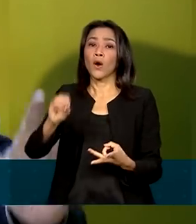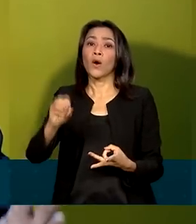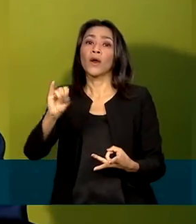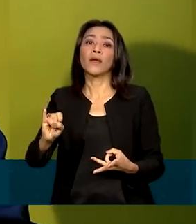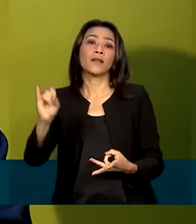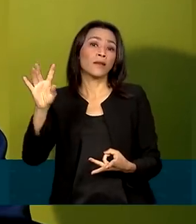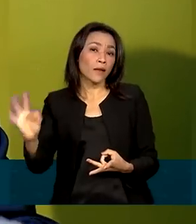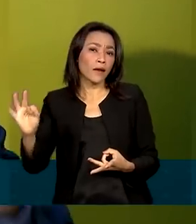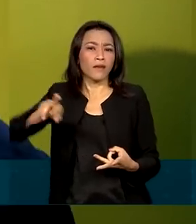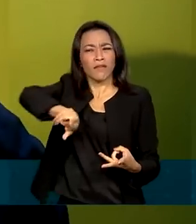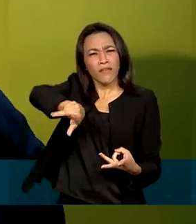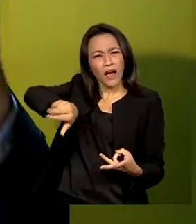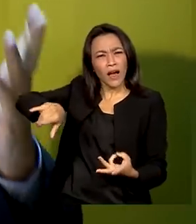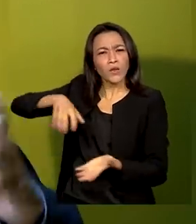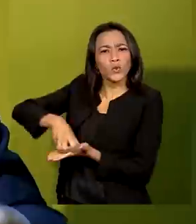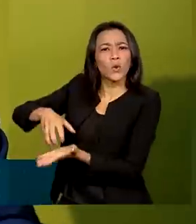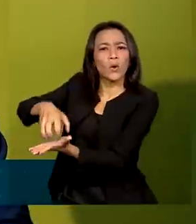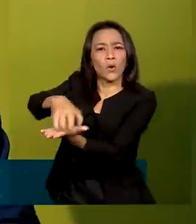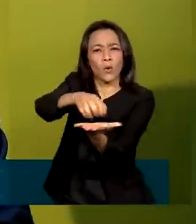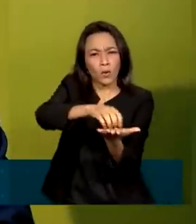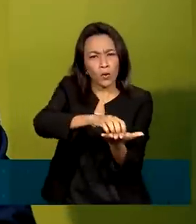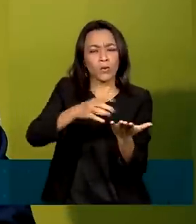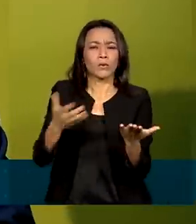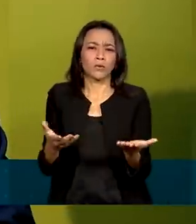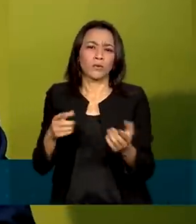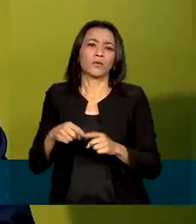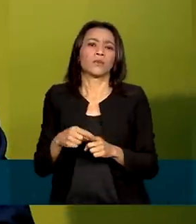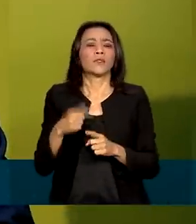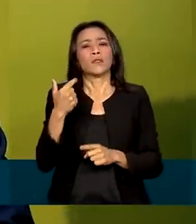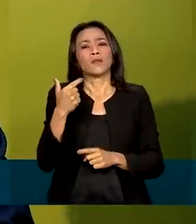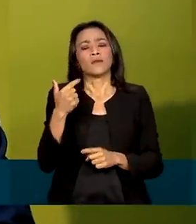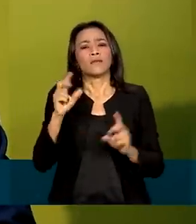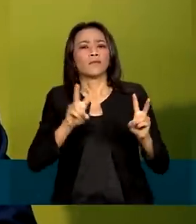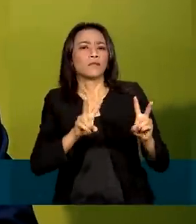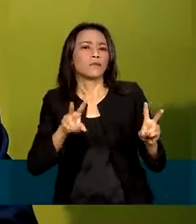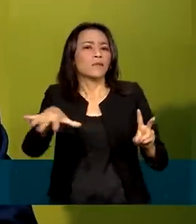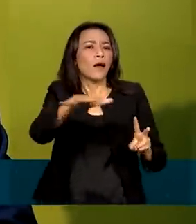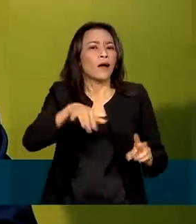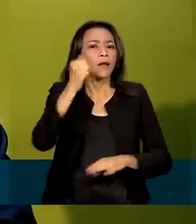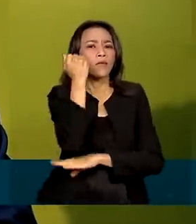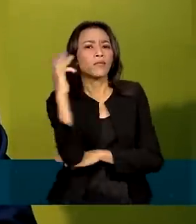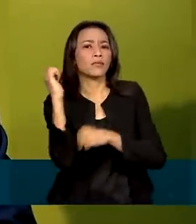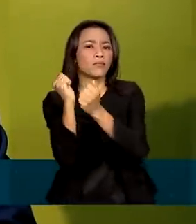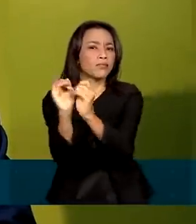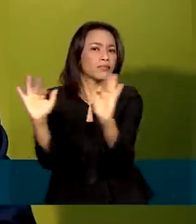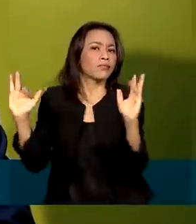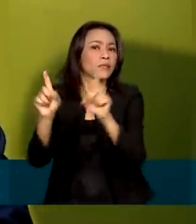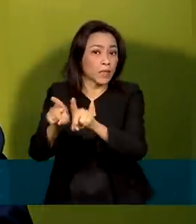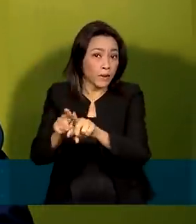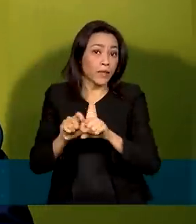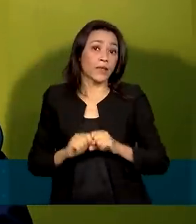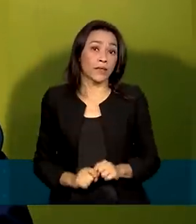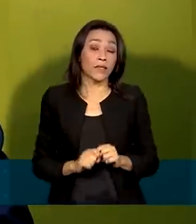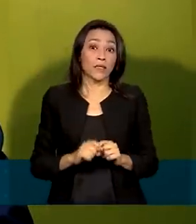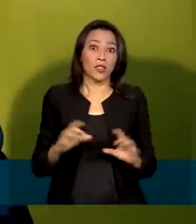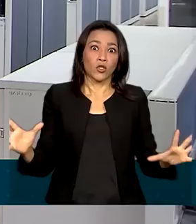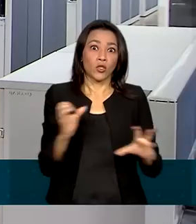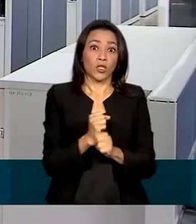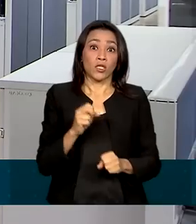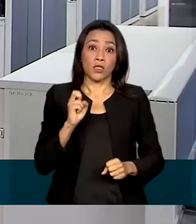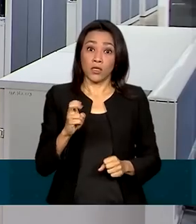uma infinidade de outros órgãos, da área de meio ambiente e outras áreas, amonta R 5 bilhões.